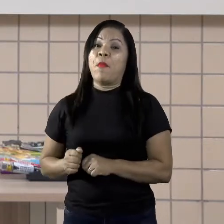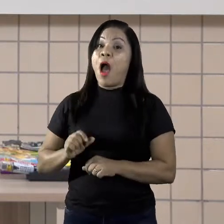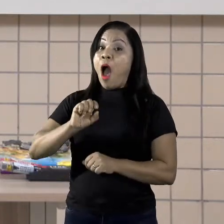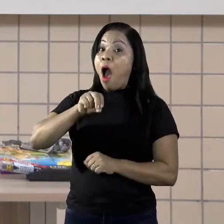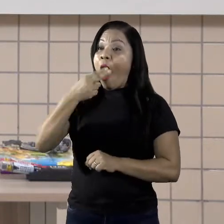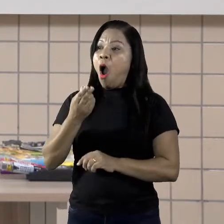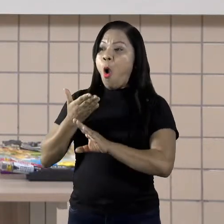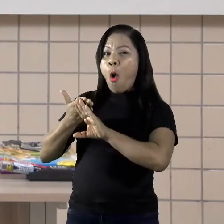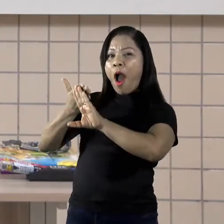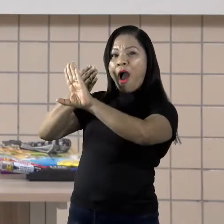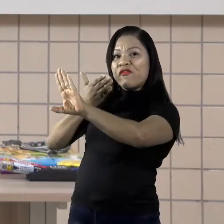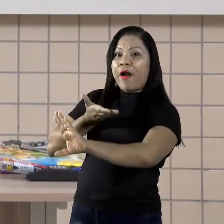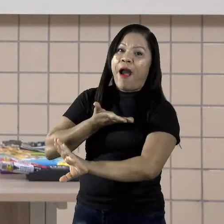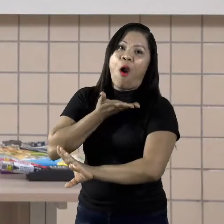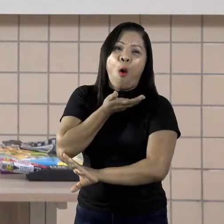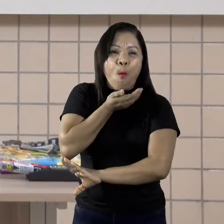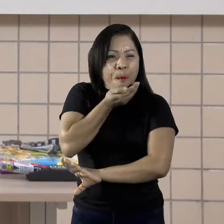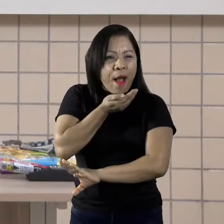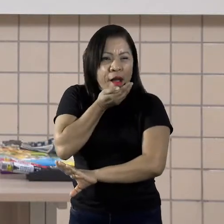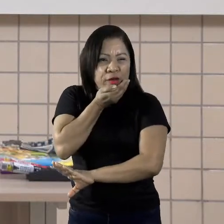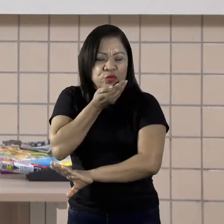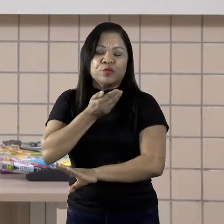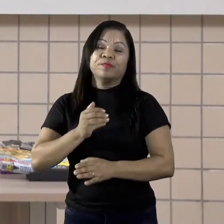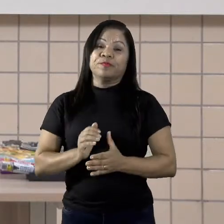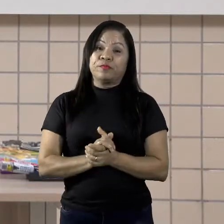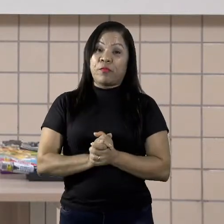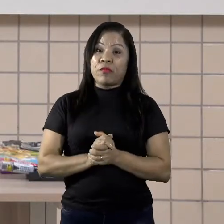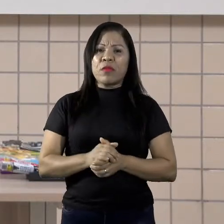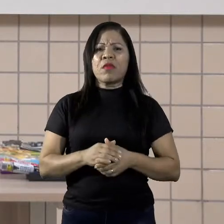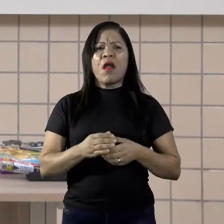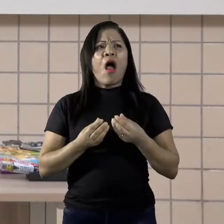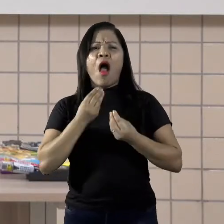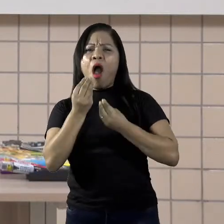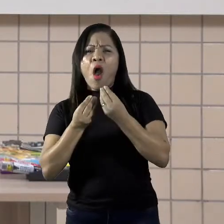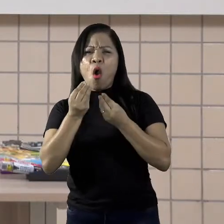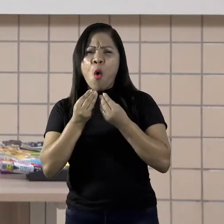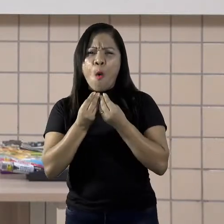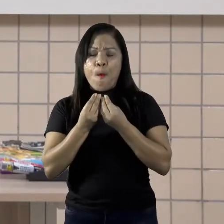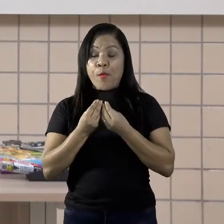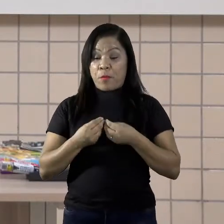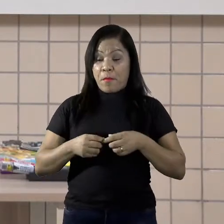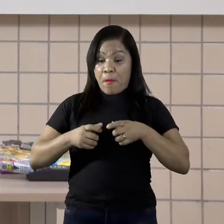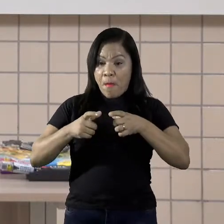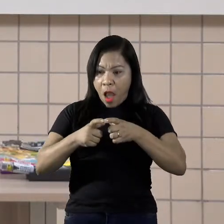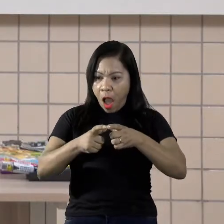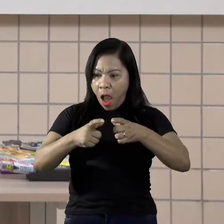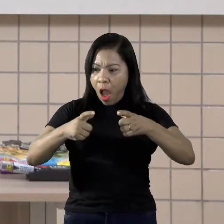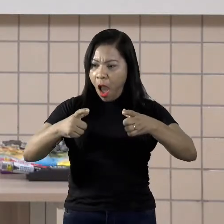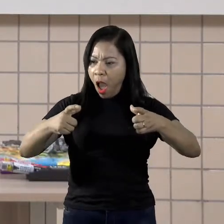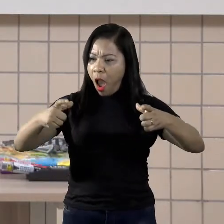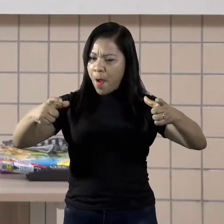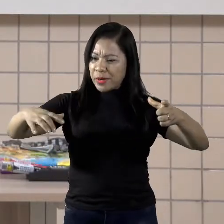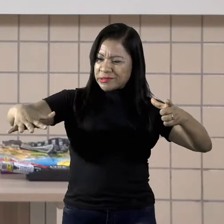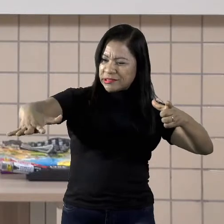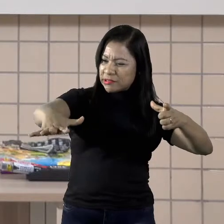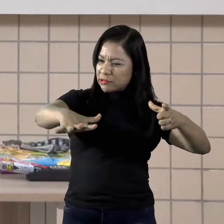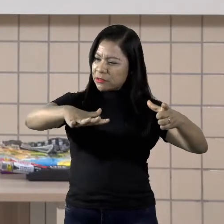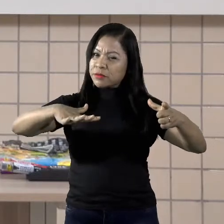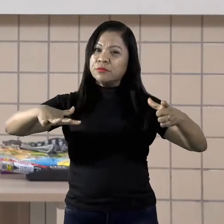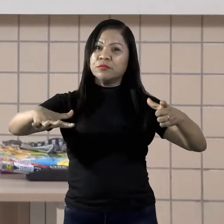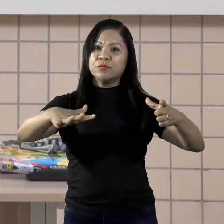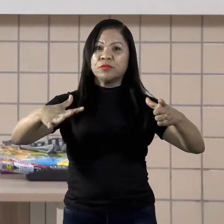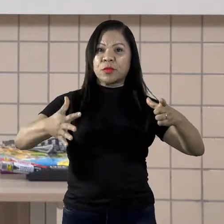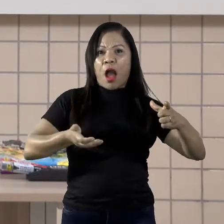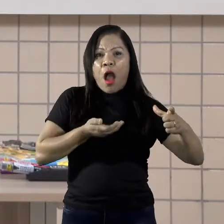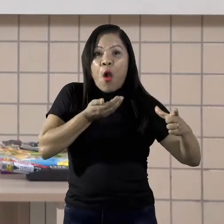servem para determinar a amplitude de um território, pois um macho que tem um território grande, ele abrange também muitas